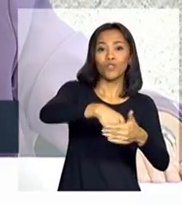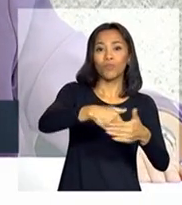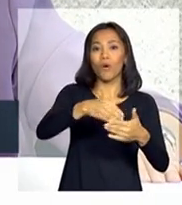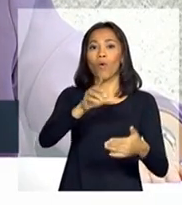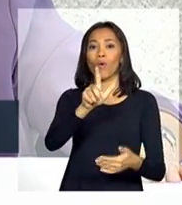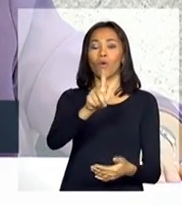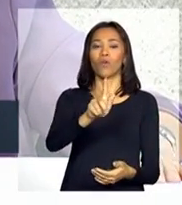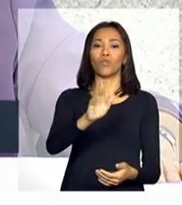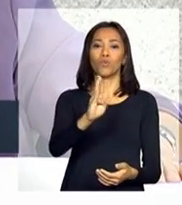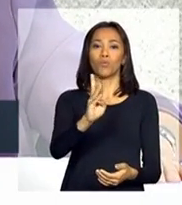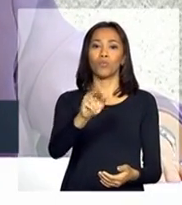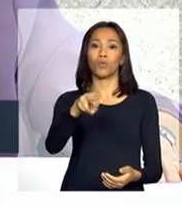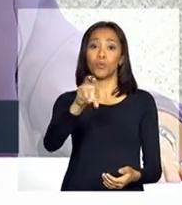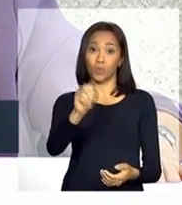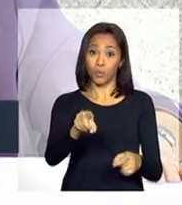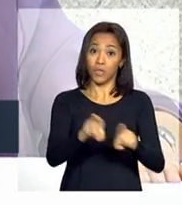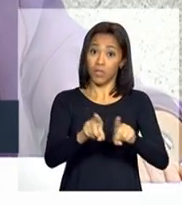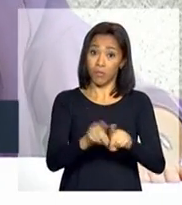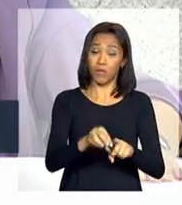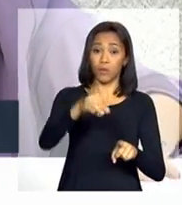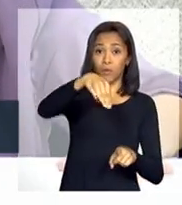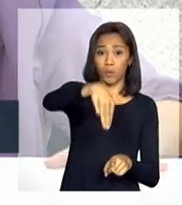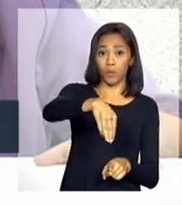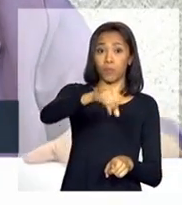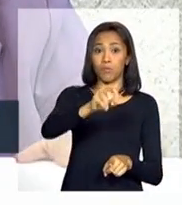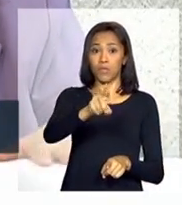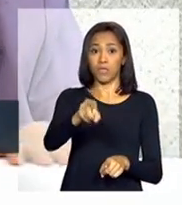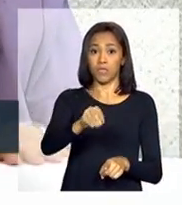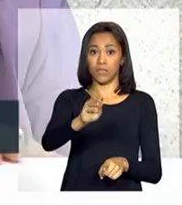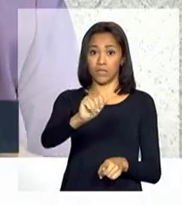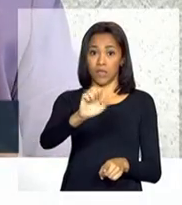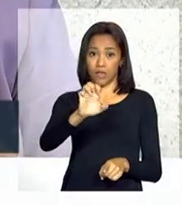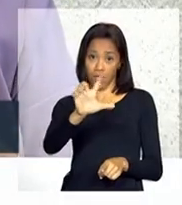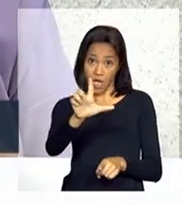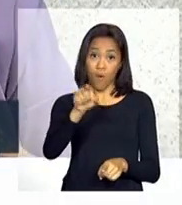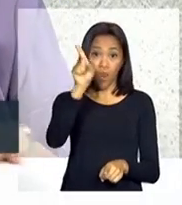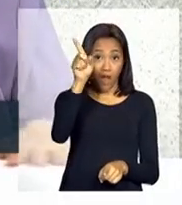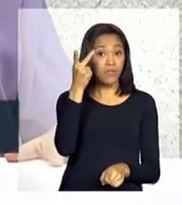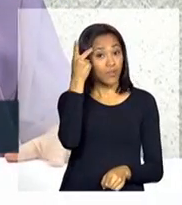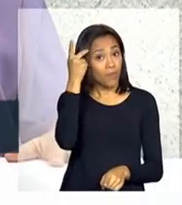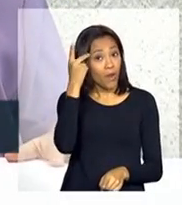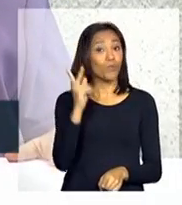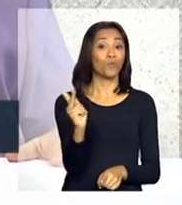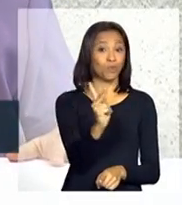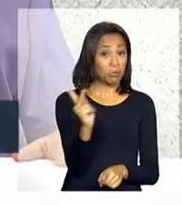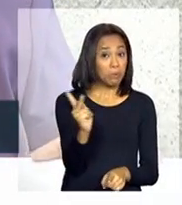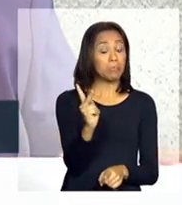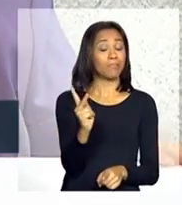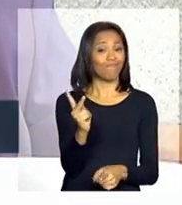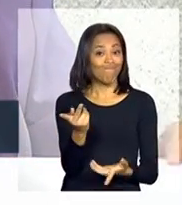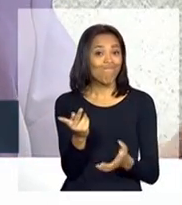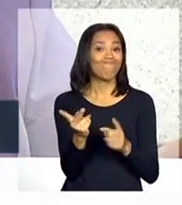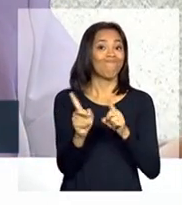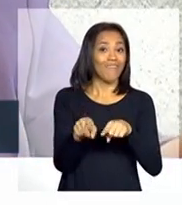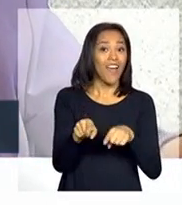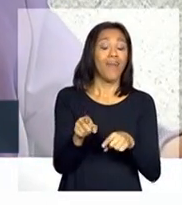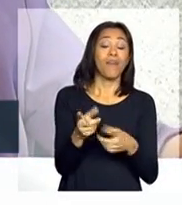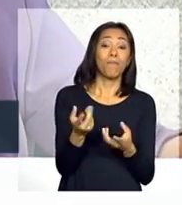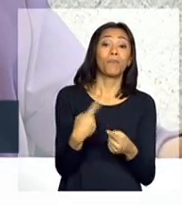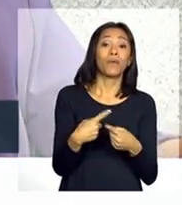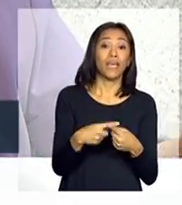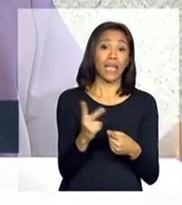do Misael em São Paulo são emblemáticos, sim, porque eles são pessoas